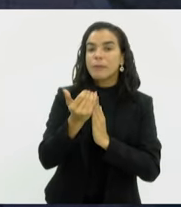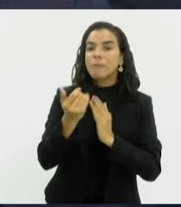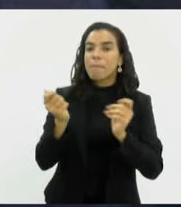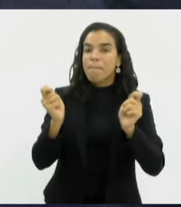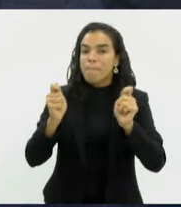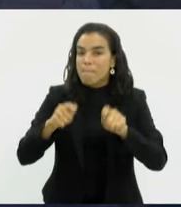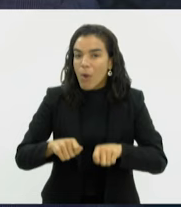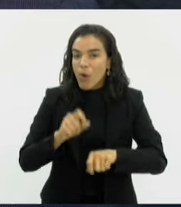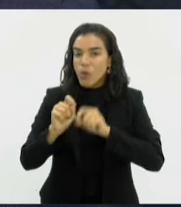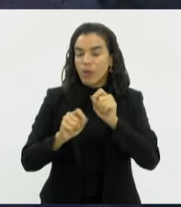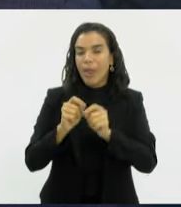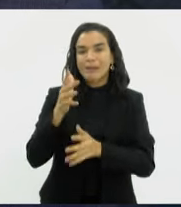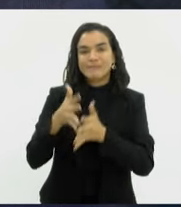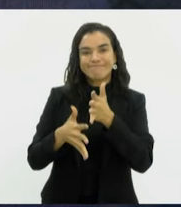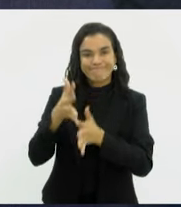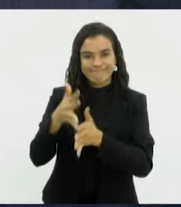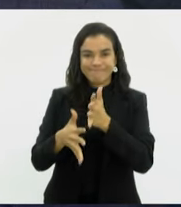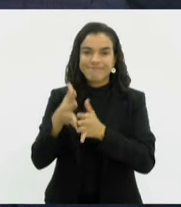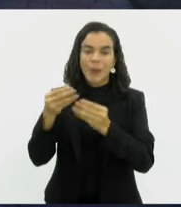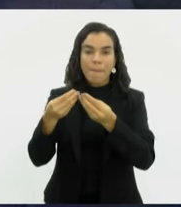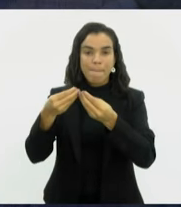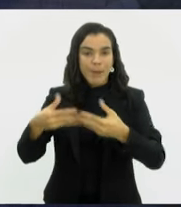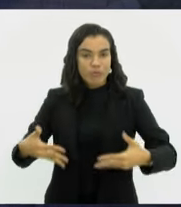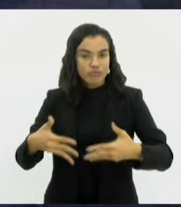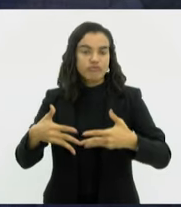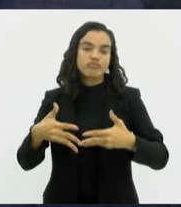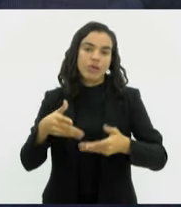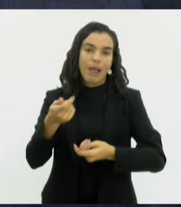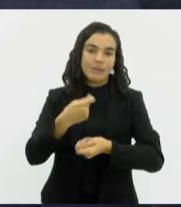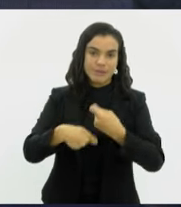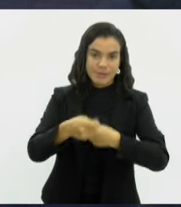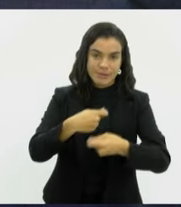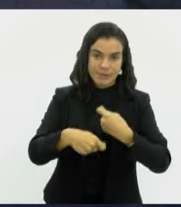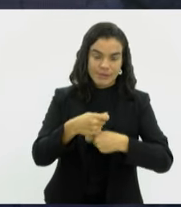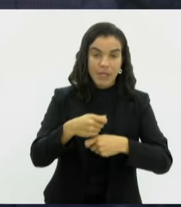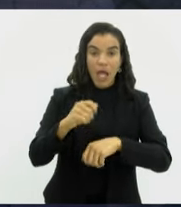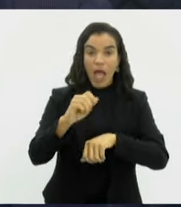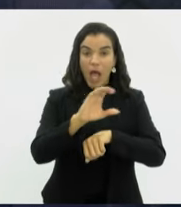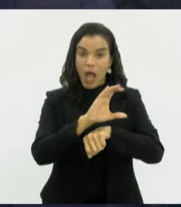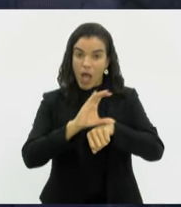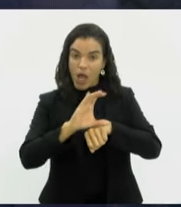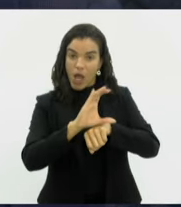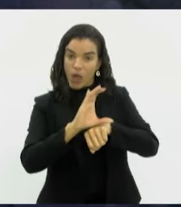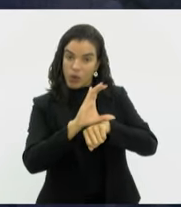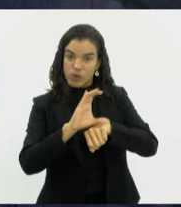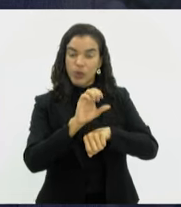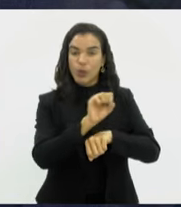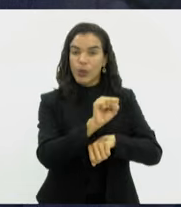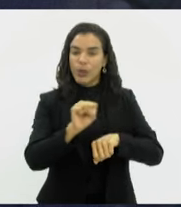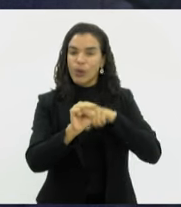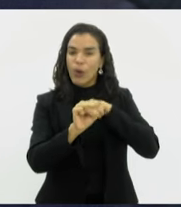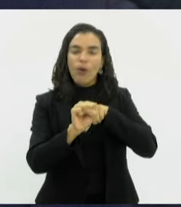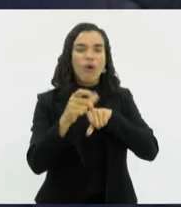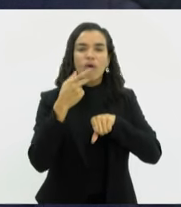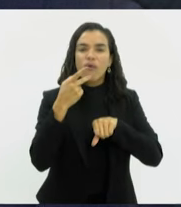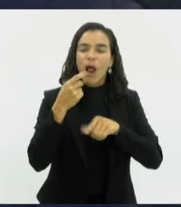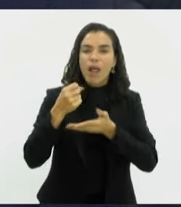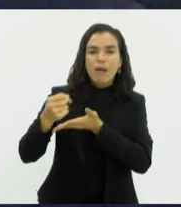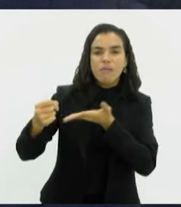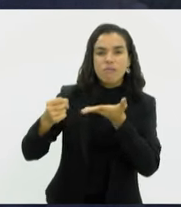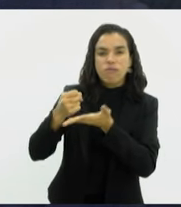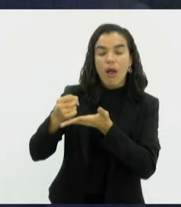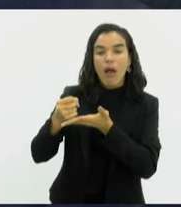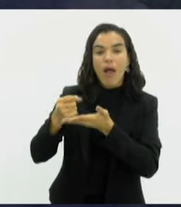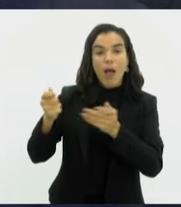extremamente prejudicial à eficiência administrativa. Então, se a Constituição prega, ela estabelece como um dos princípios a